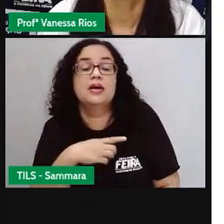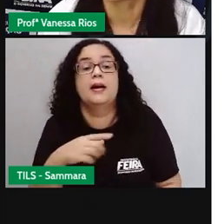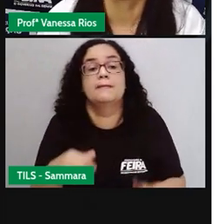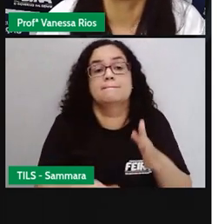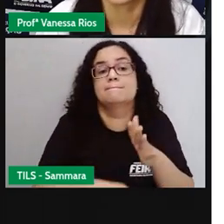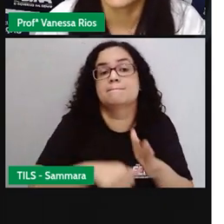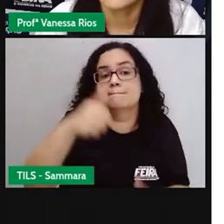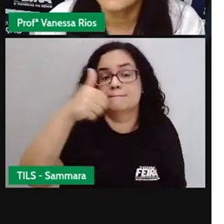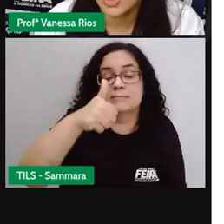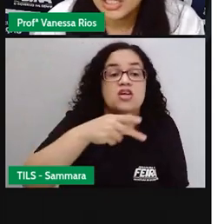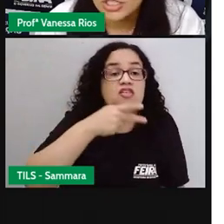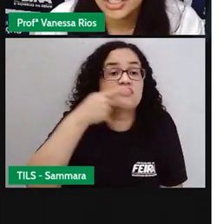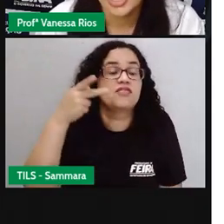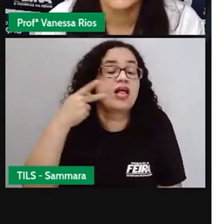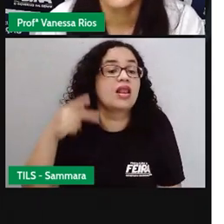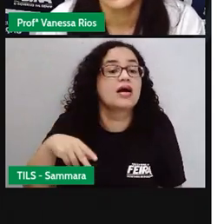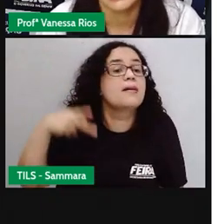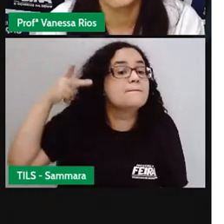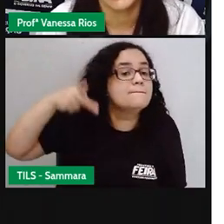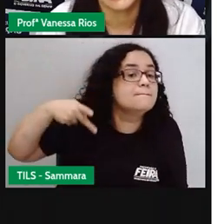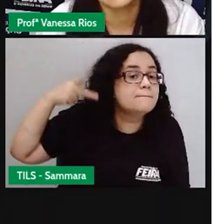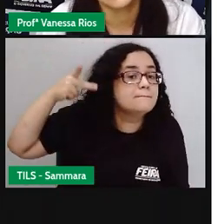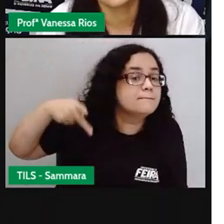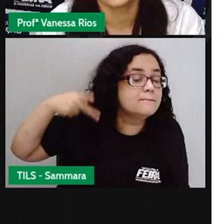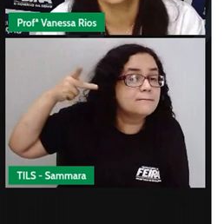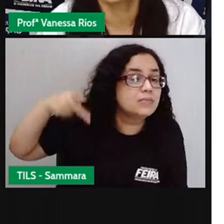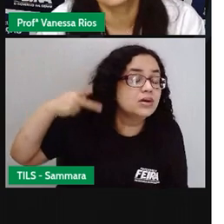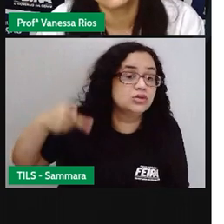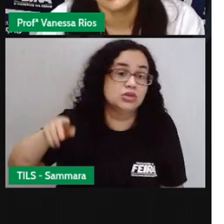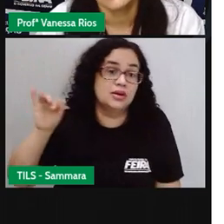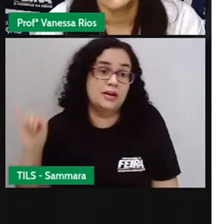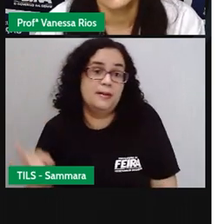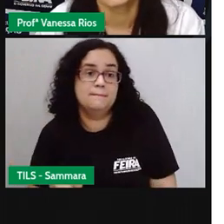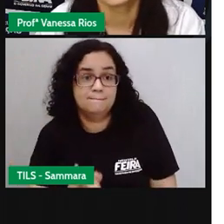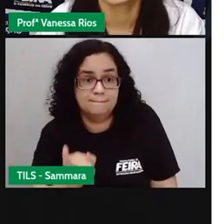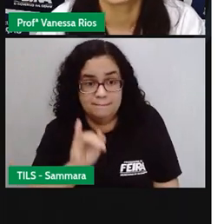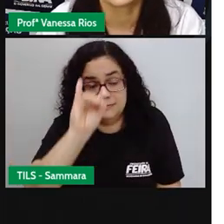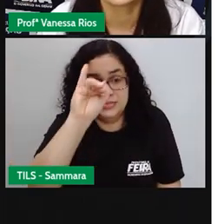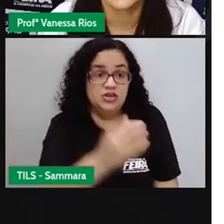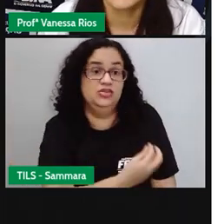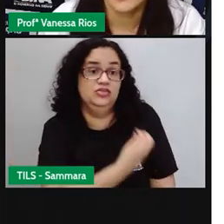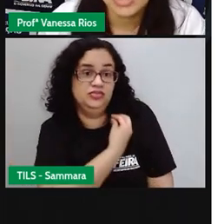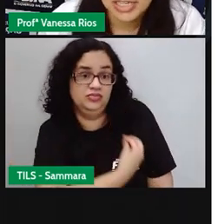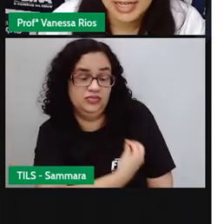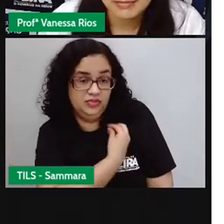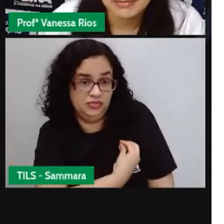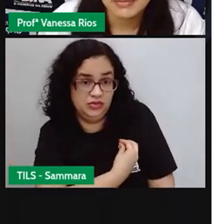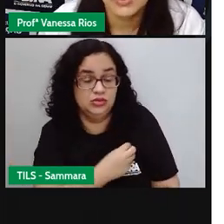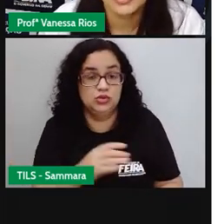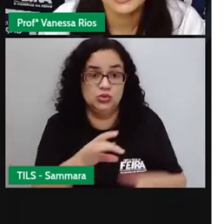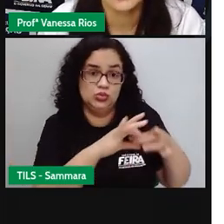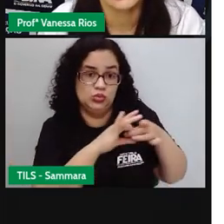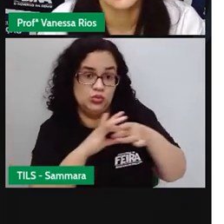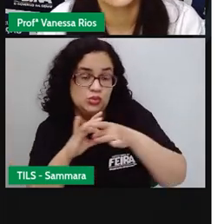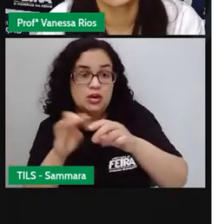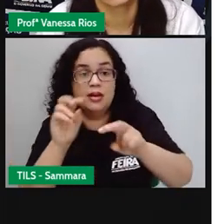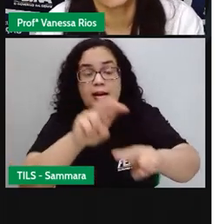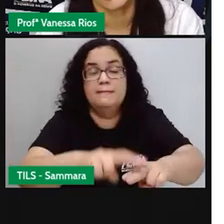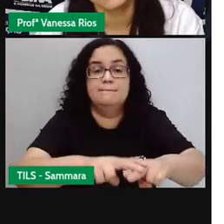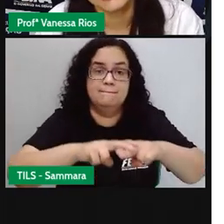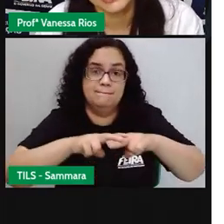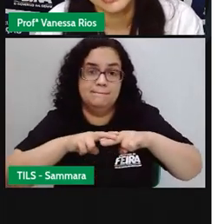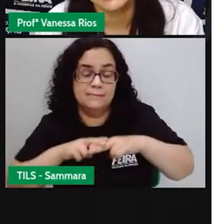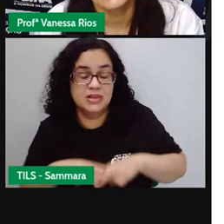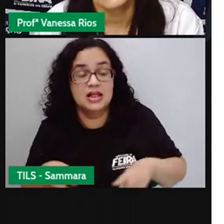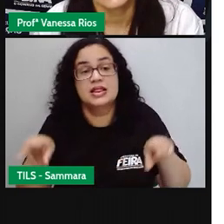dos primeiros aí a falar em política e a falar aí da importância em viver em harmonia. por isso ele aí